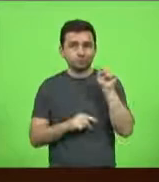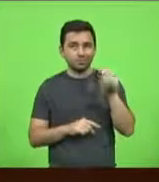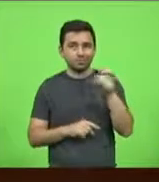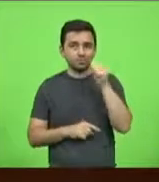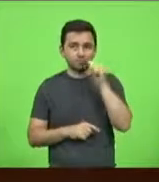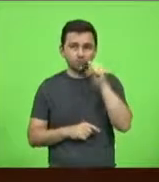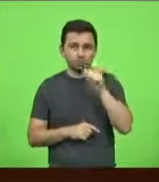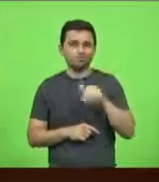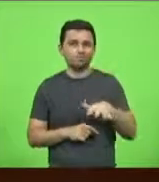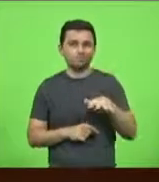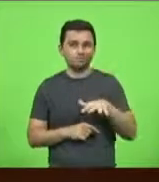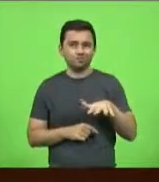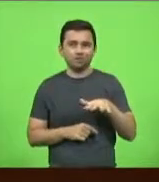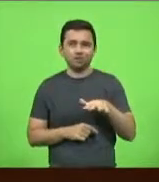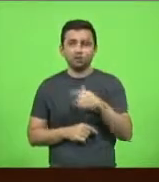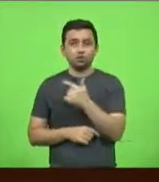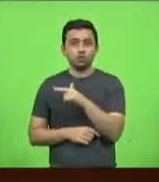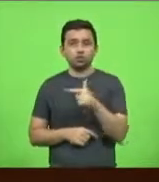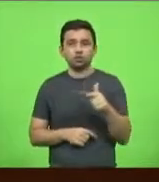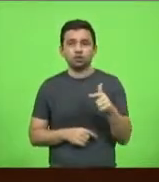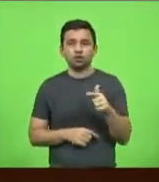E lá não tem uma, Pefem.